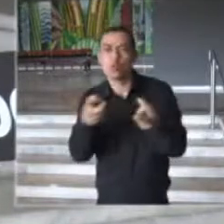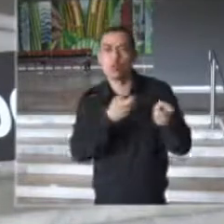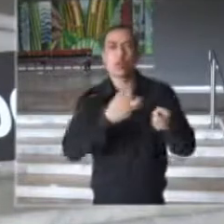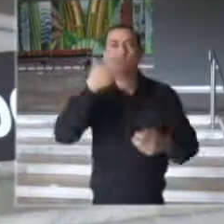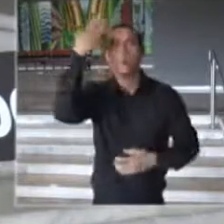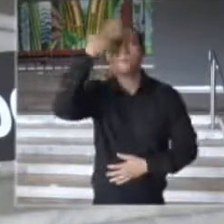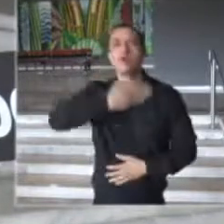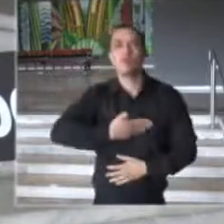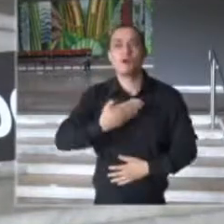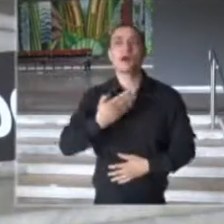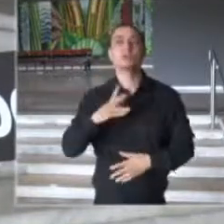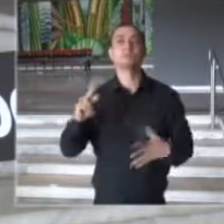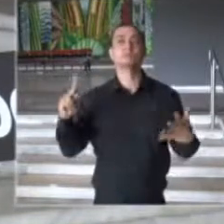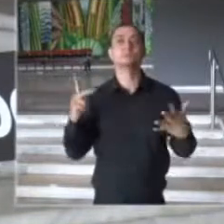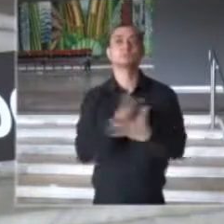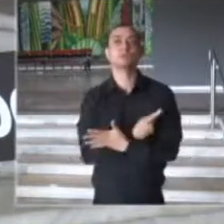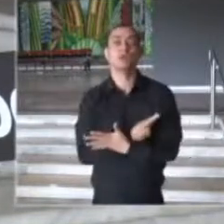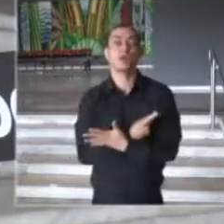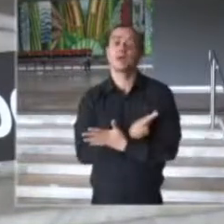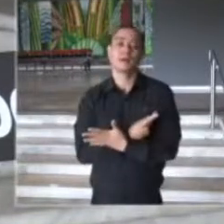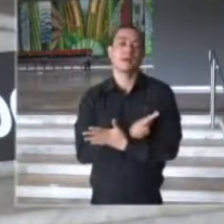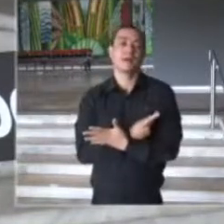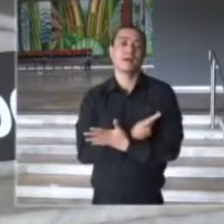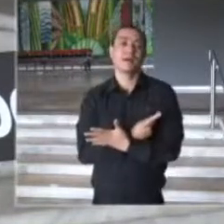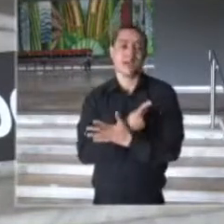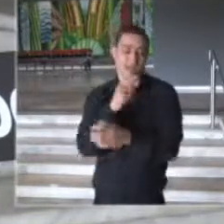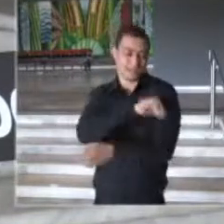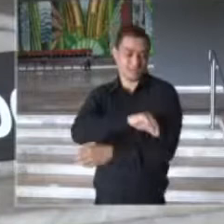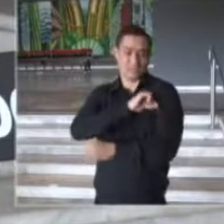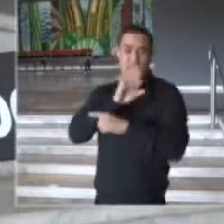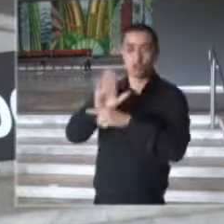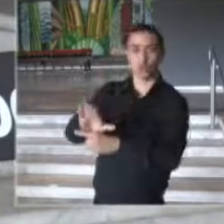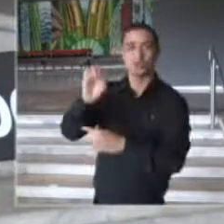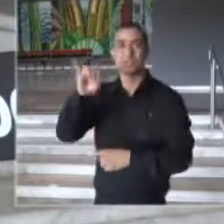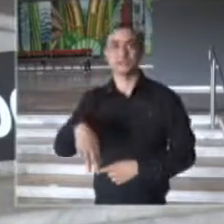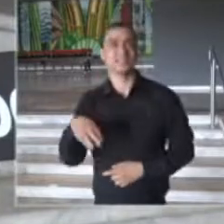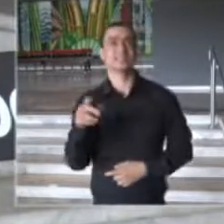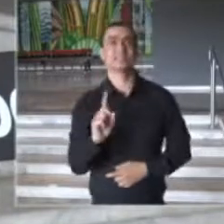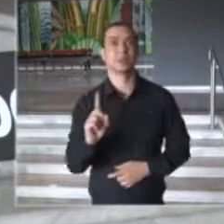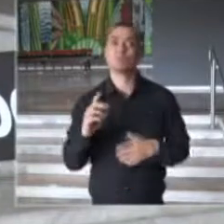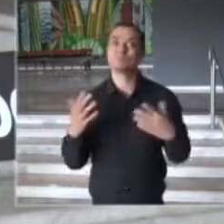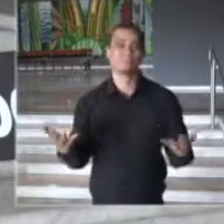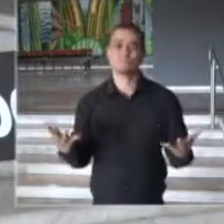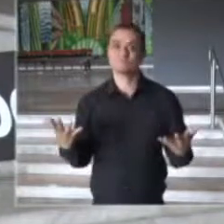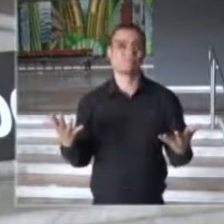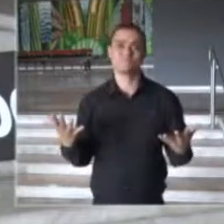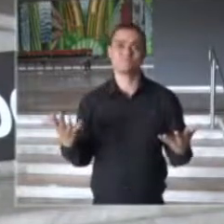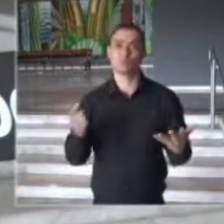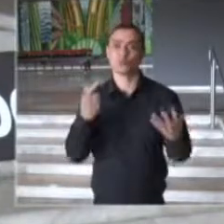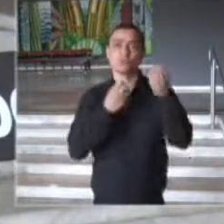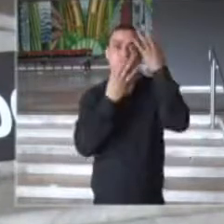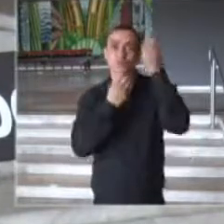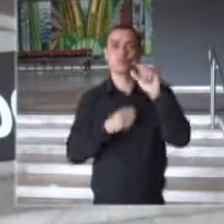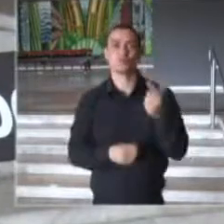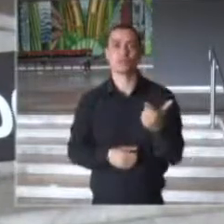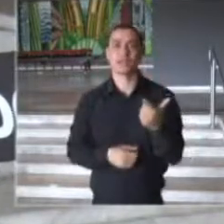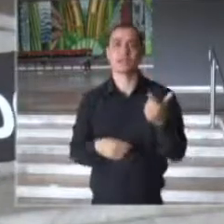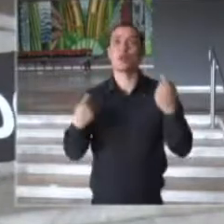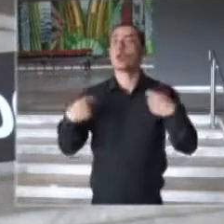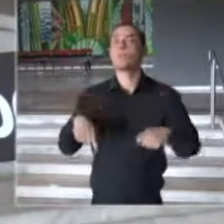o efeito e o resultado que a vacinação tem. Então nós somos obrigados a utilizar